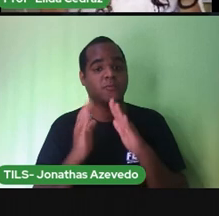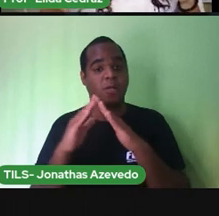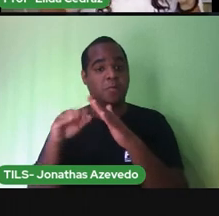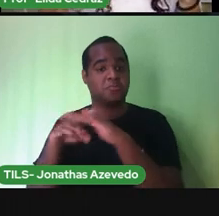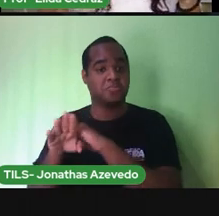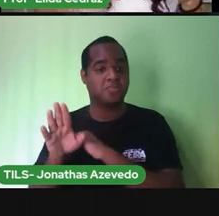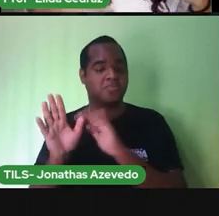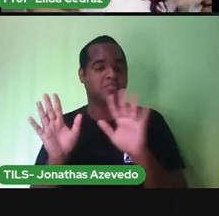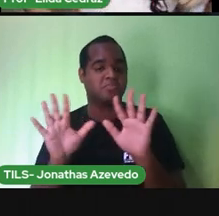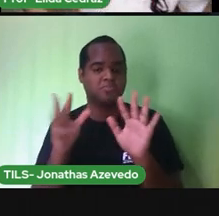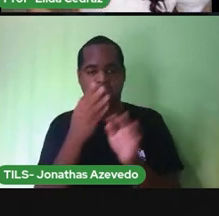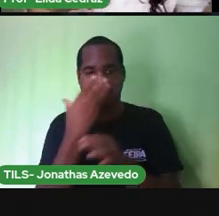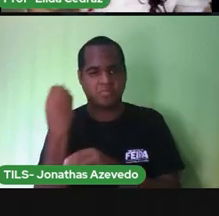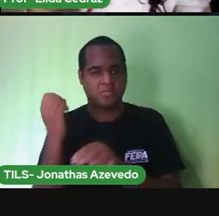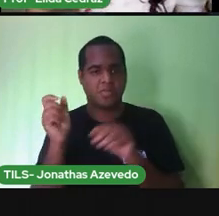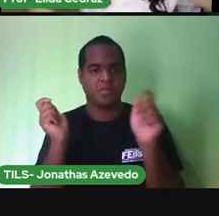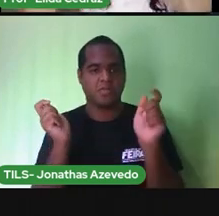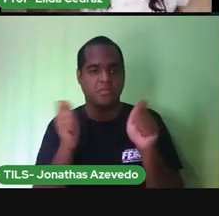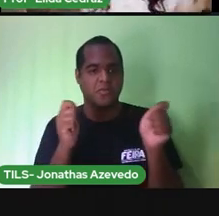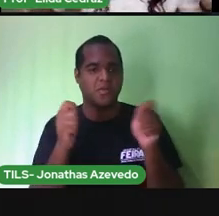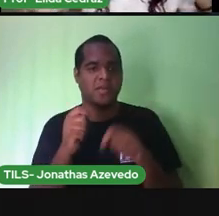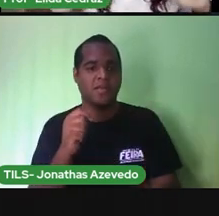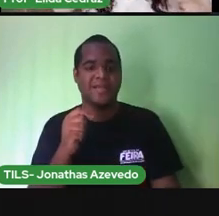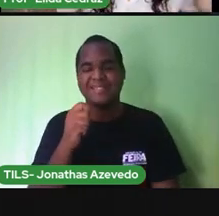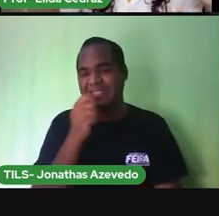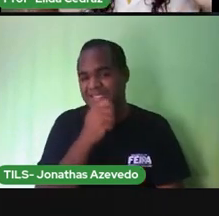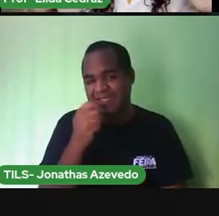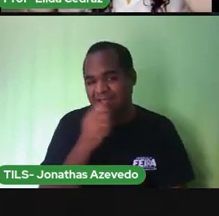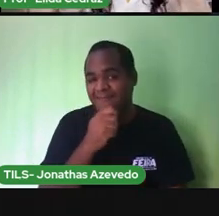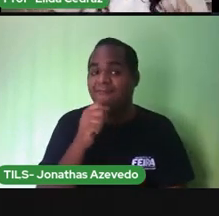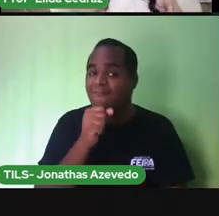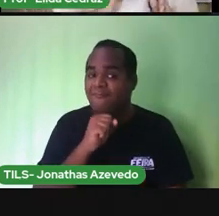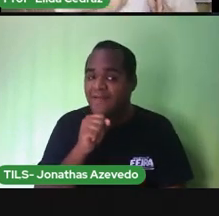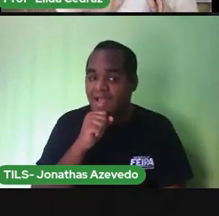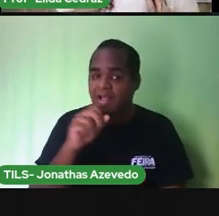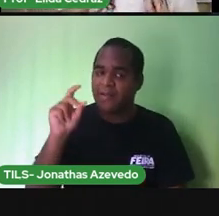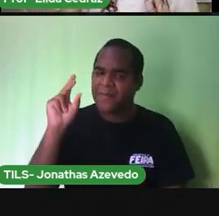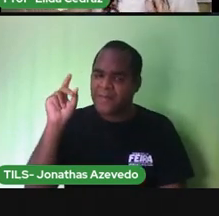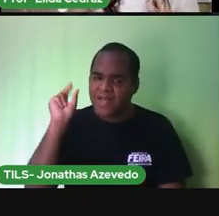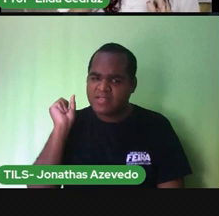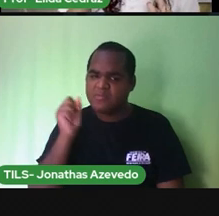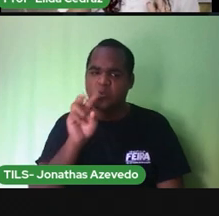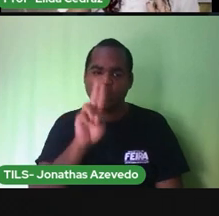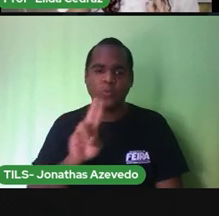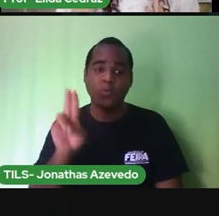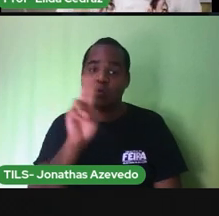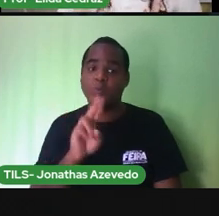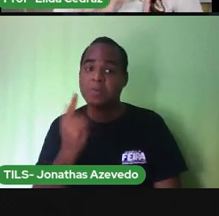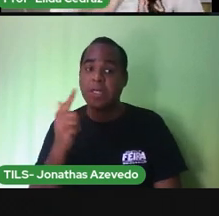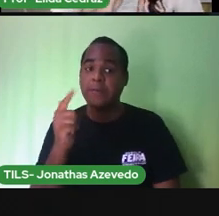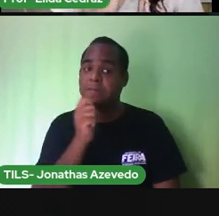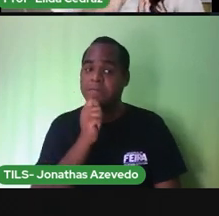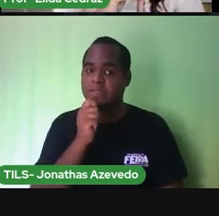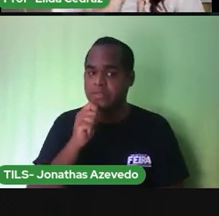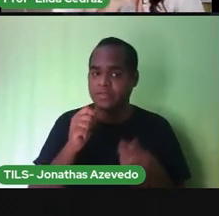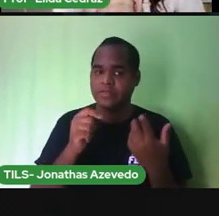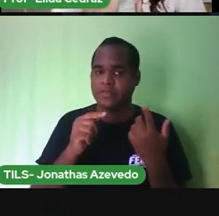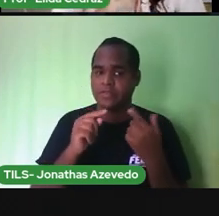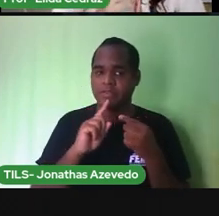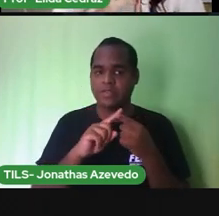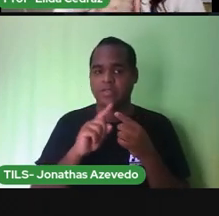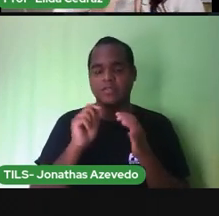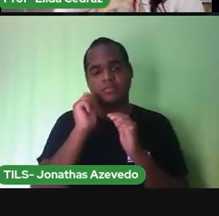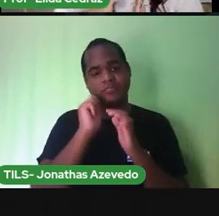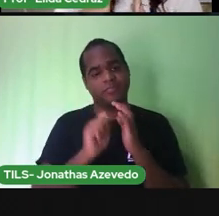Mas você pode usar uma escova de dente antiga que você não usa mais, que não usa mais pra lavar